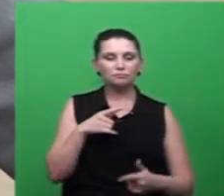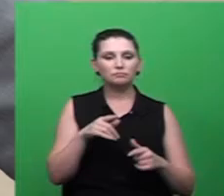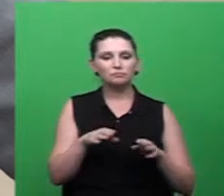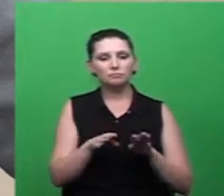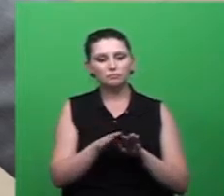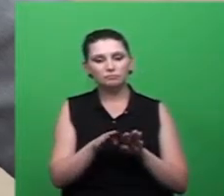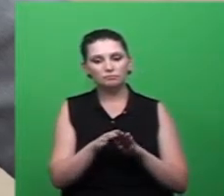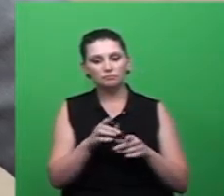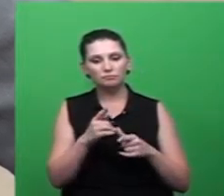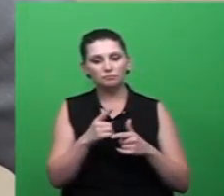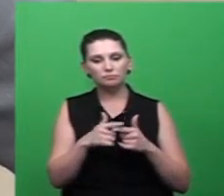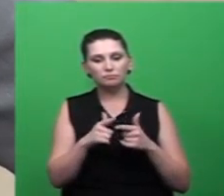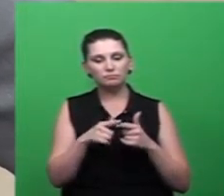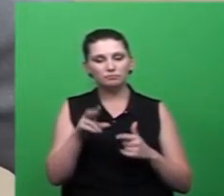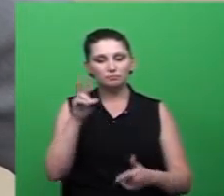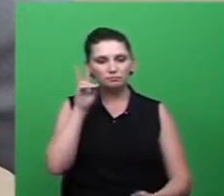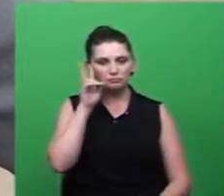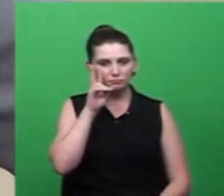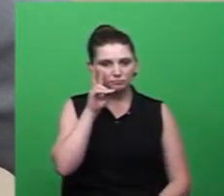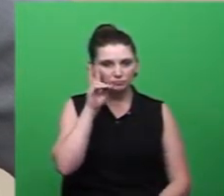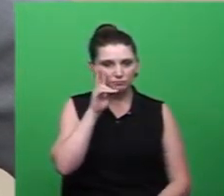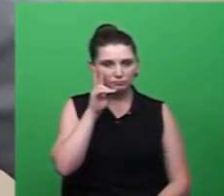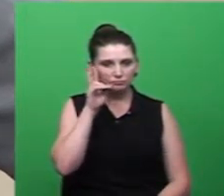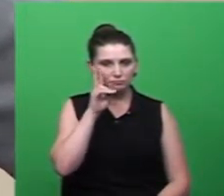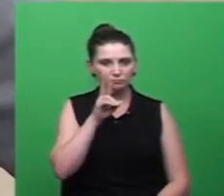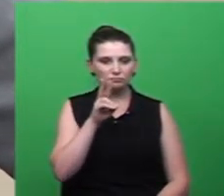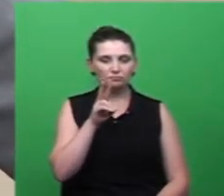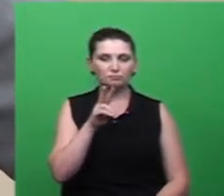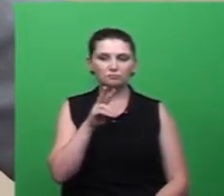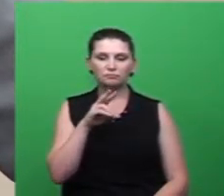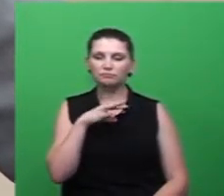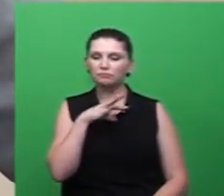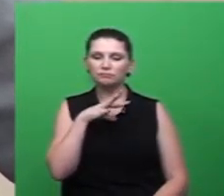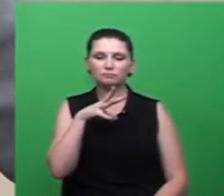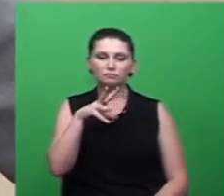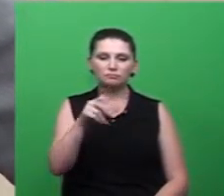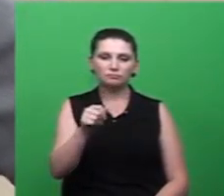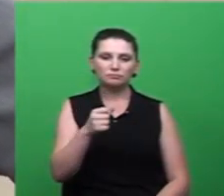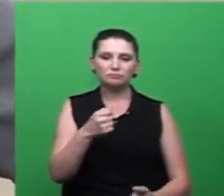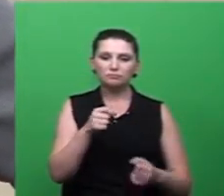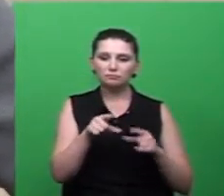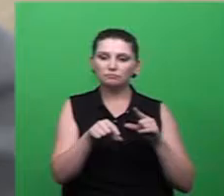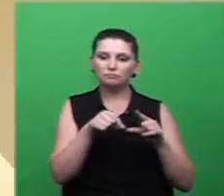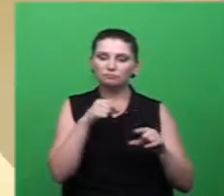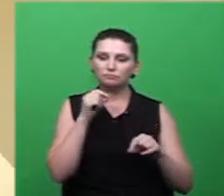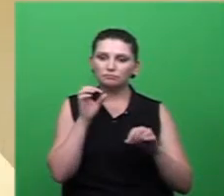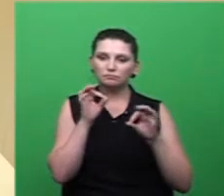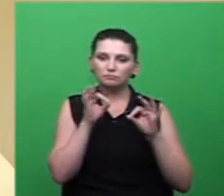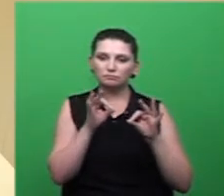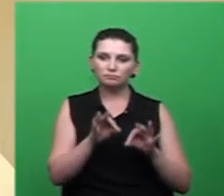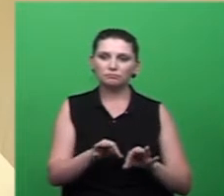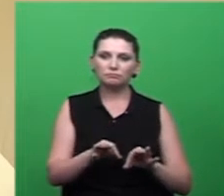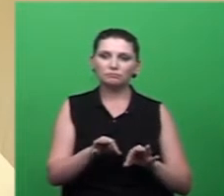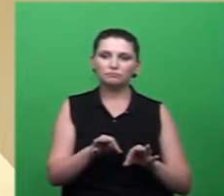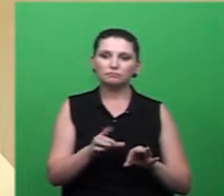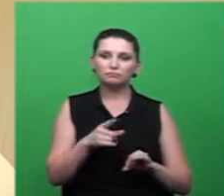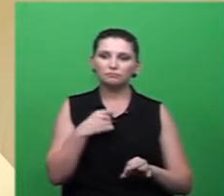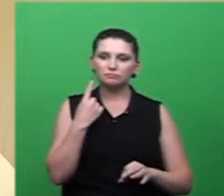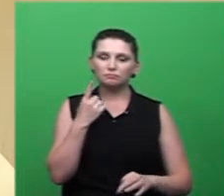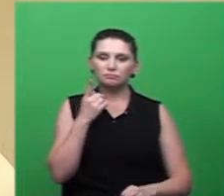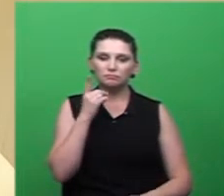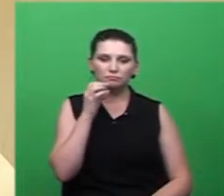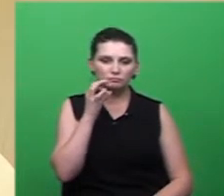dispõem de certa maneira nas escolhas mas que elas serão resolutivas com certeza de uma maneira